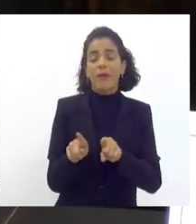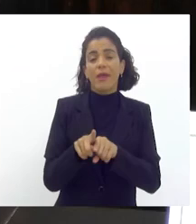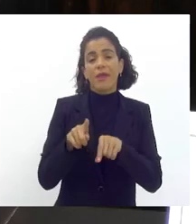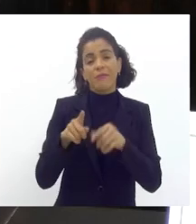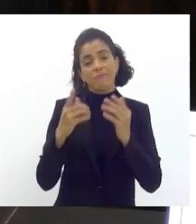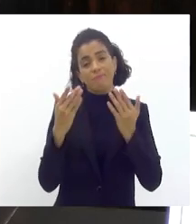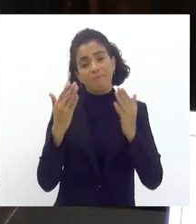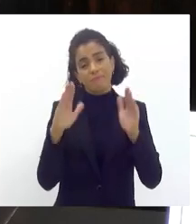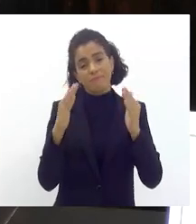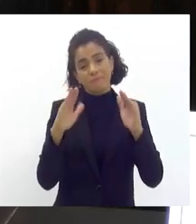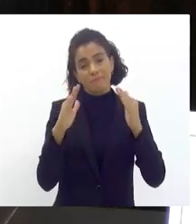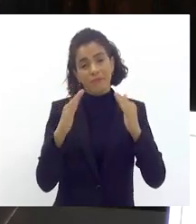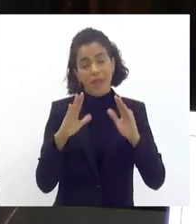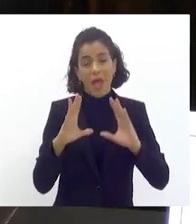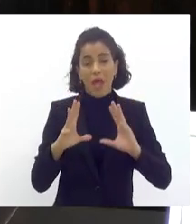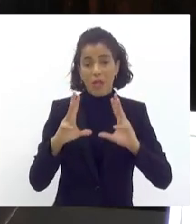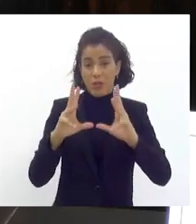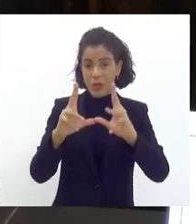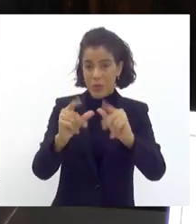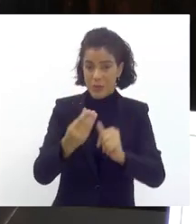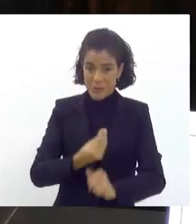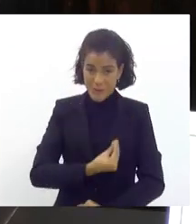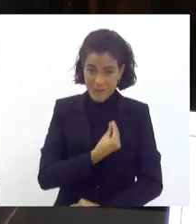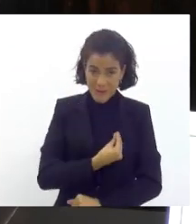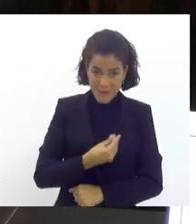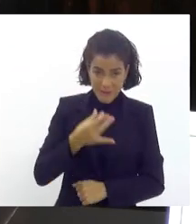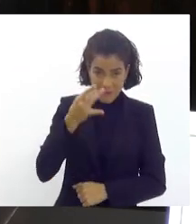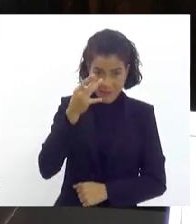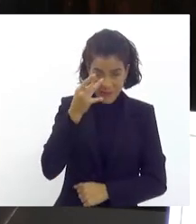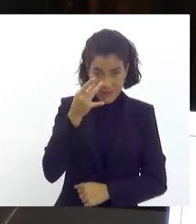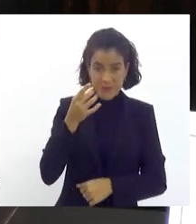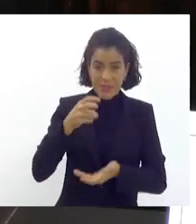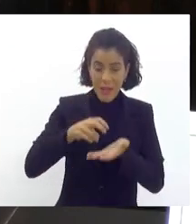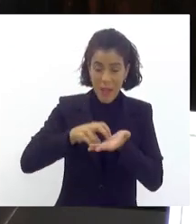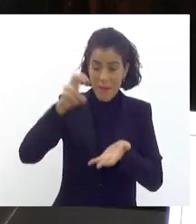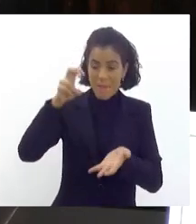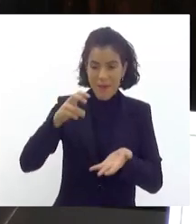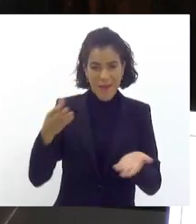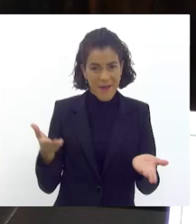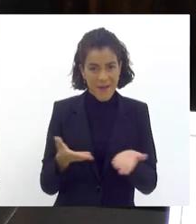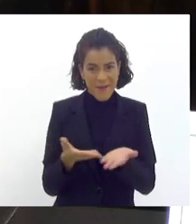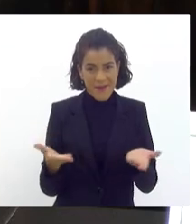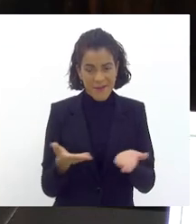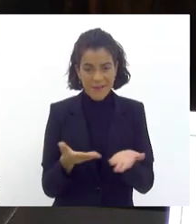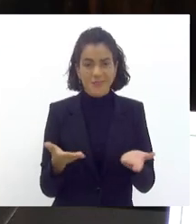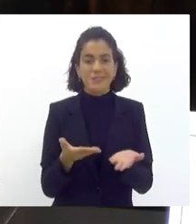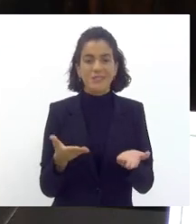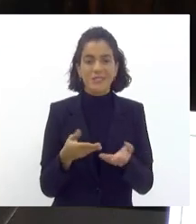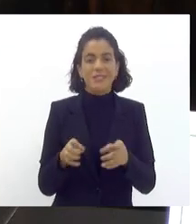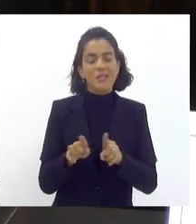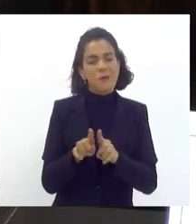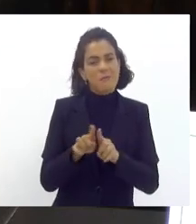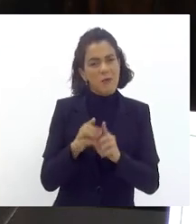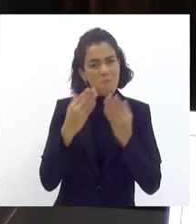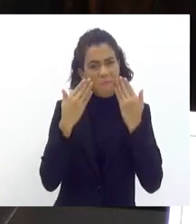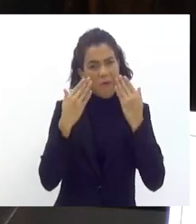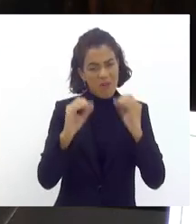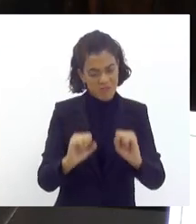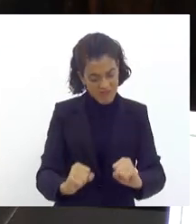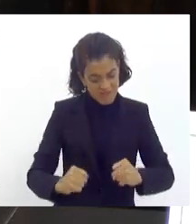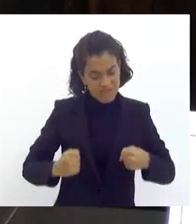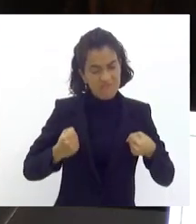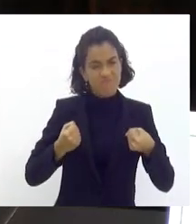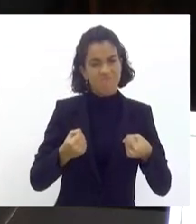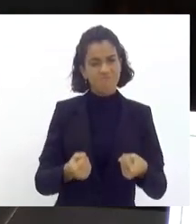a todos presentes nessa manhã de hoje mostra a força do nosso samba mostra a